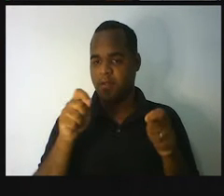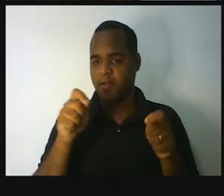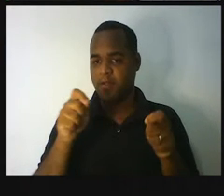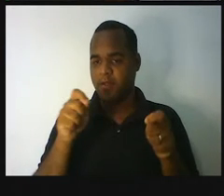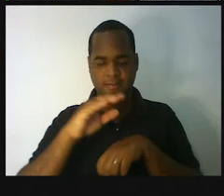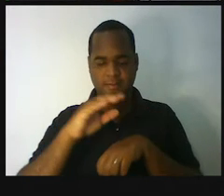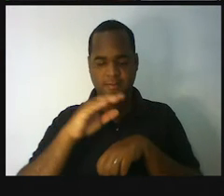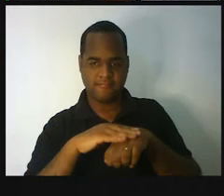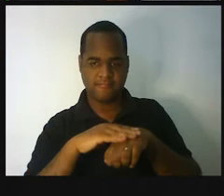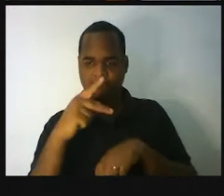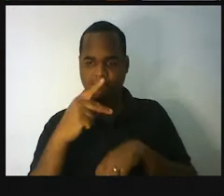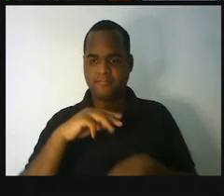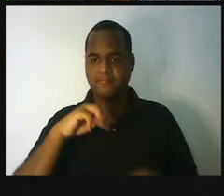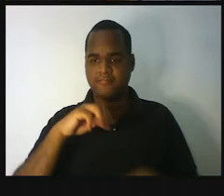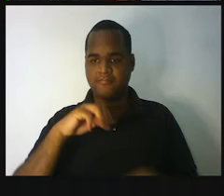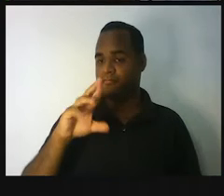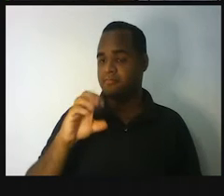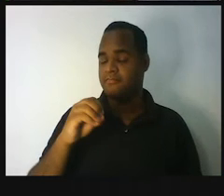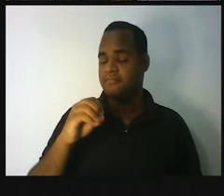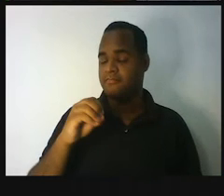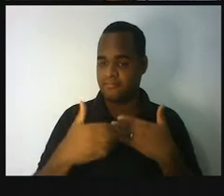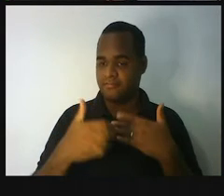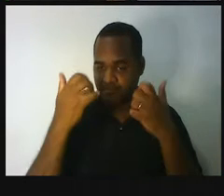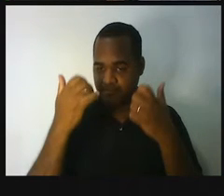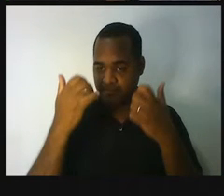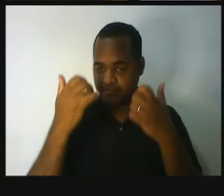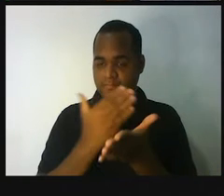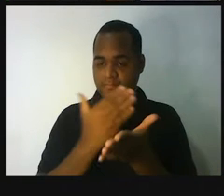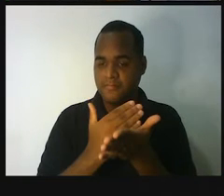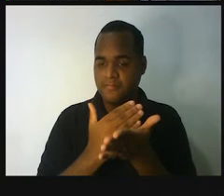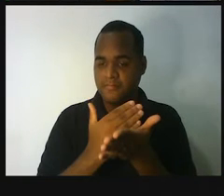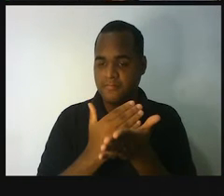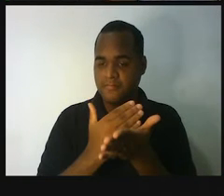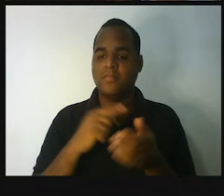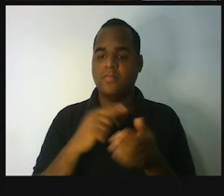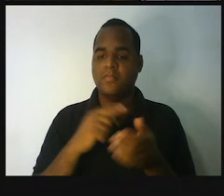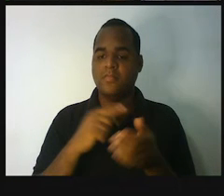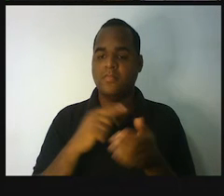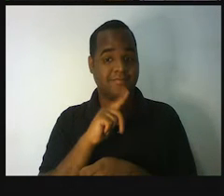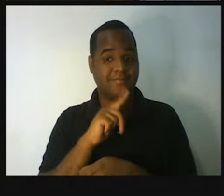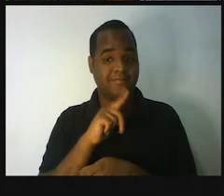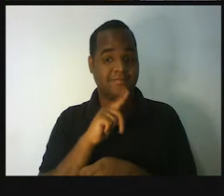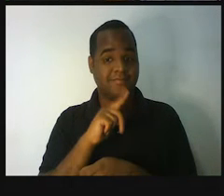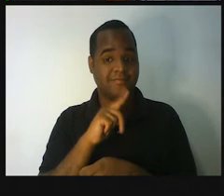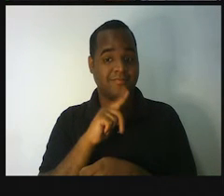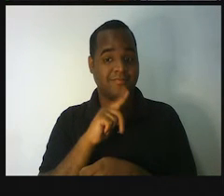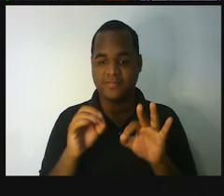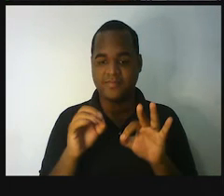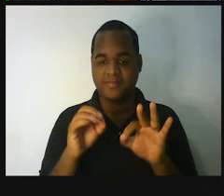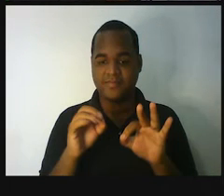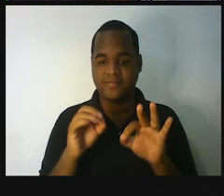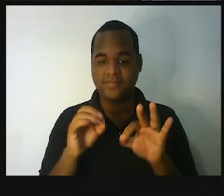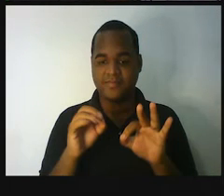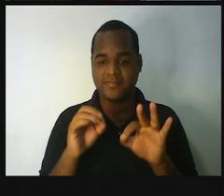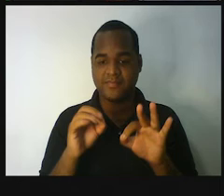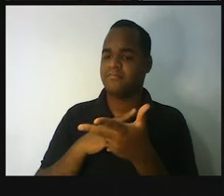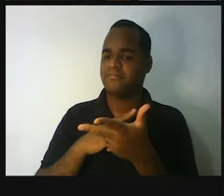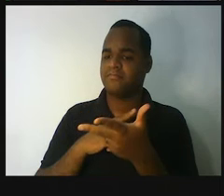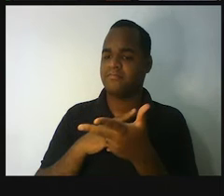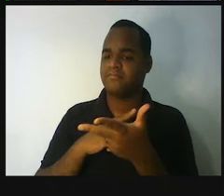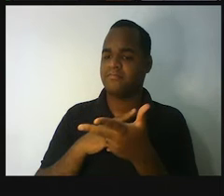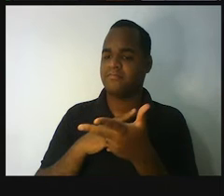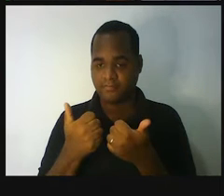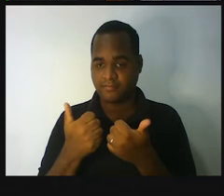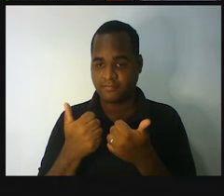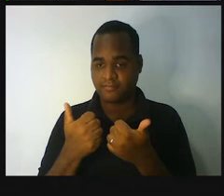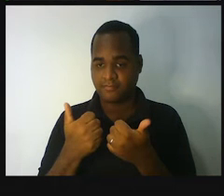em metro. E a partir desse metro, você consegue encontrar outras unidades de medida. Tá bom? Então,